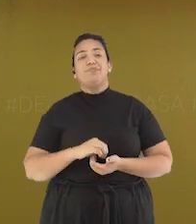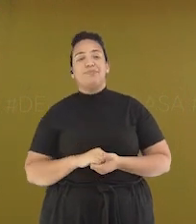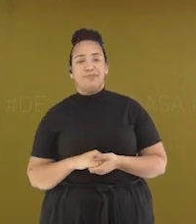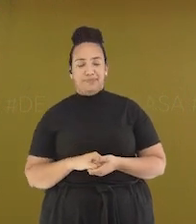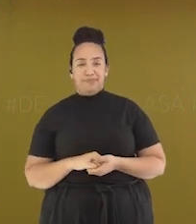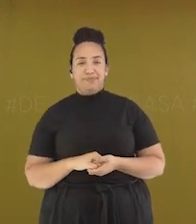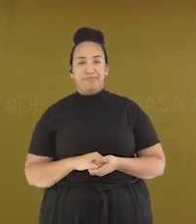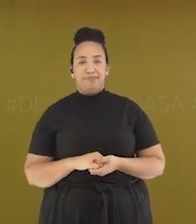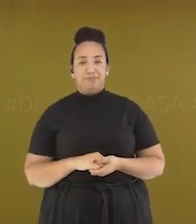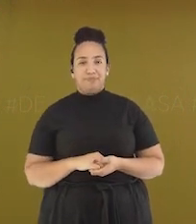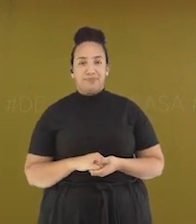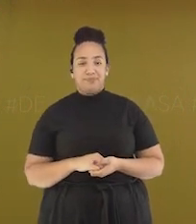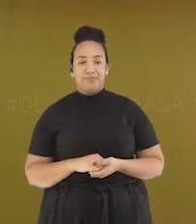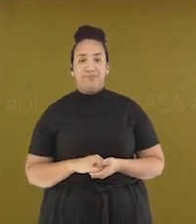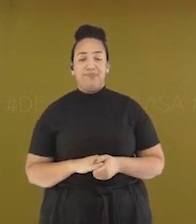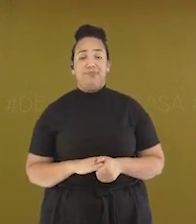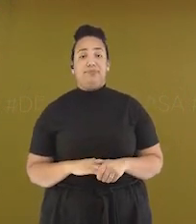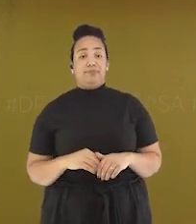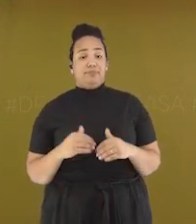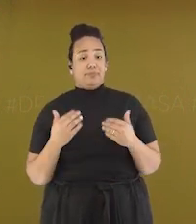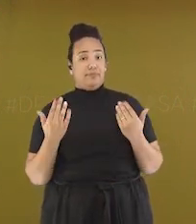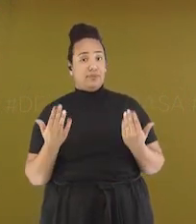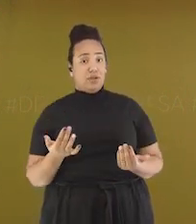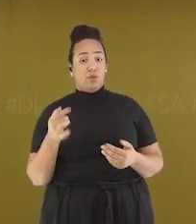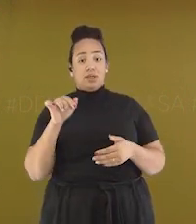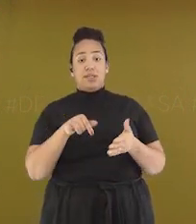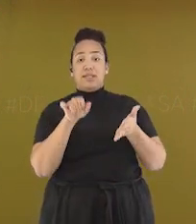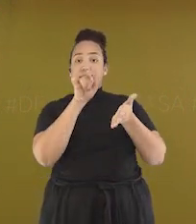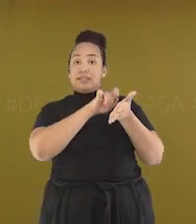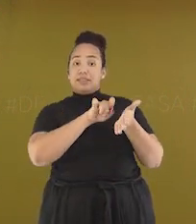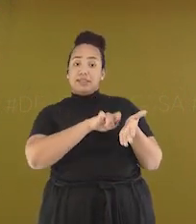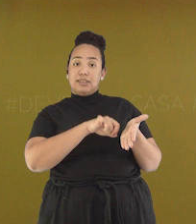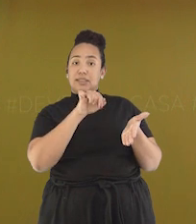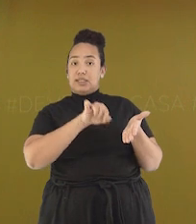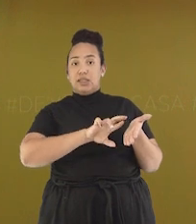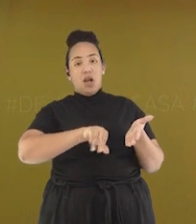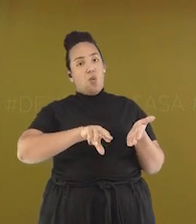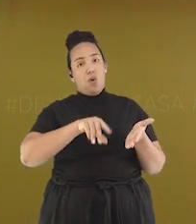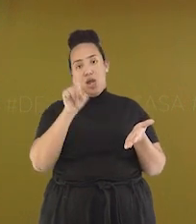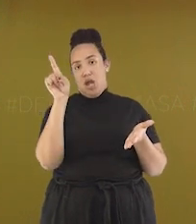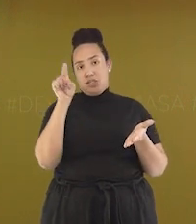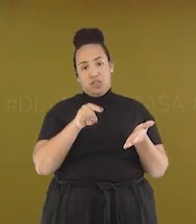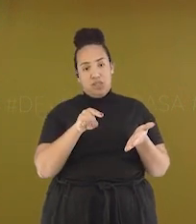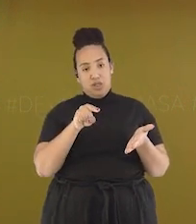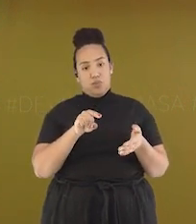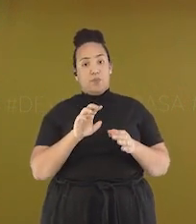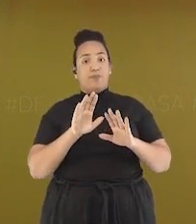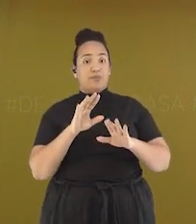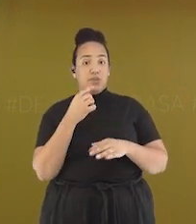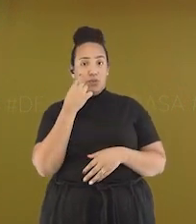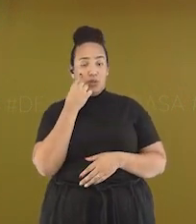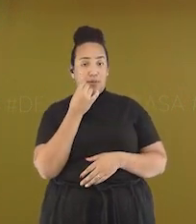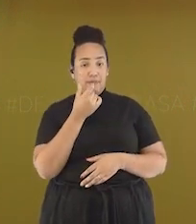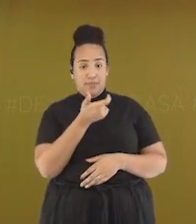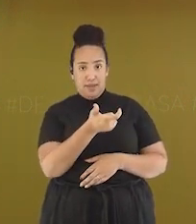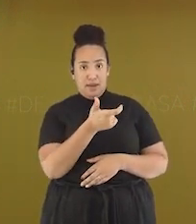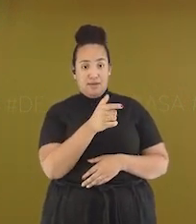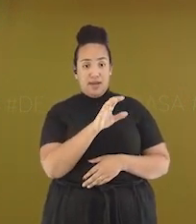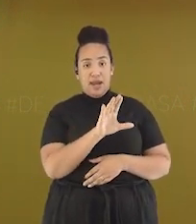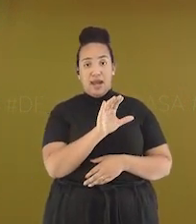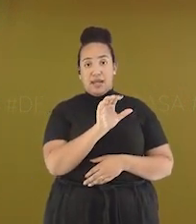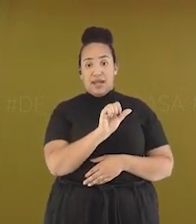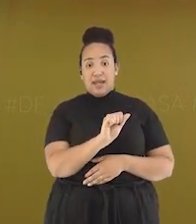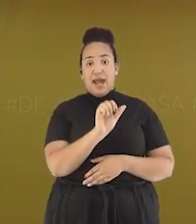ar sai pelo nariz. Então, na escrita não é considerado acento. Mas as palavras café,